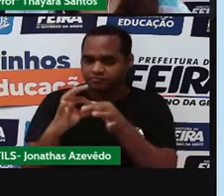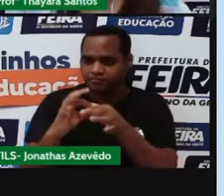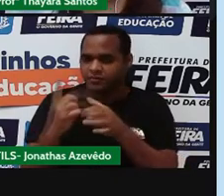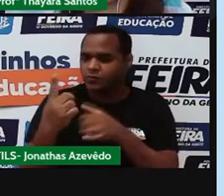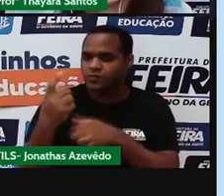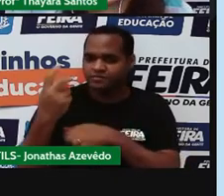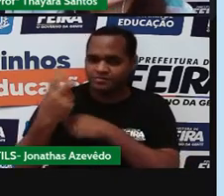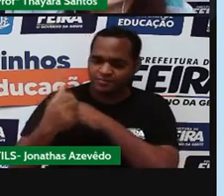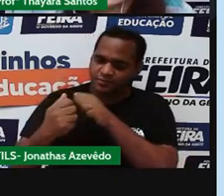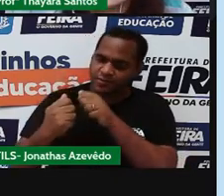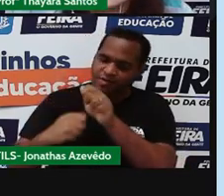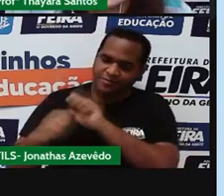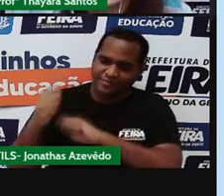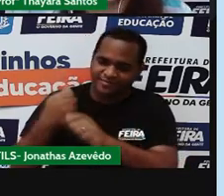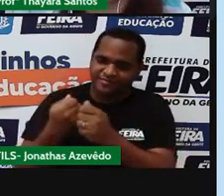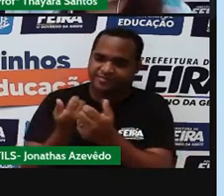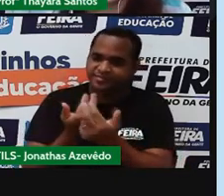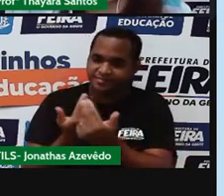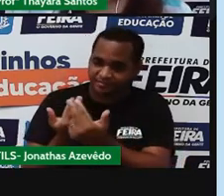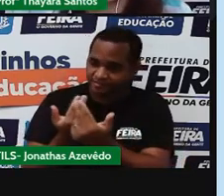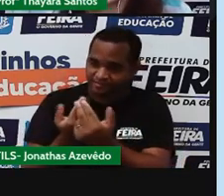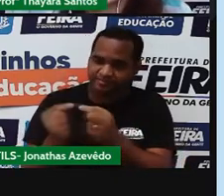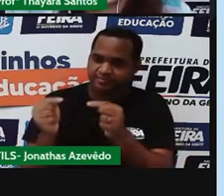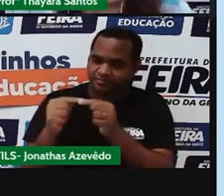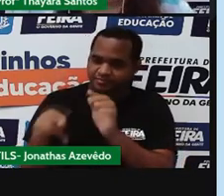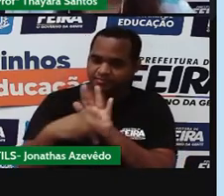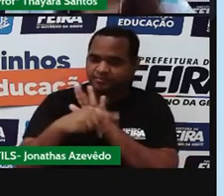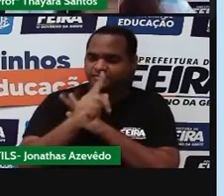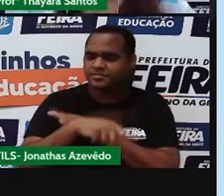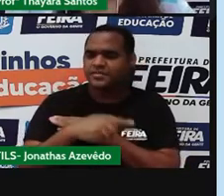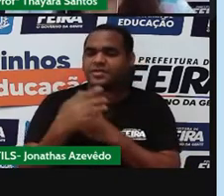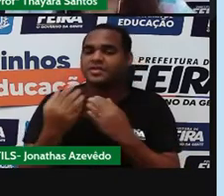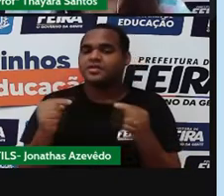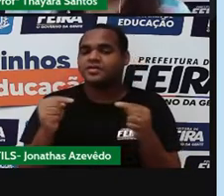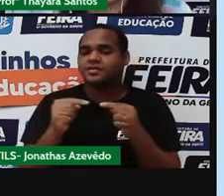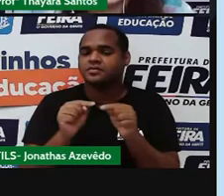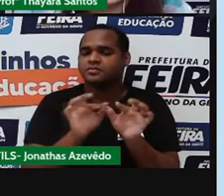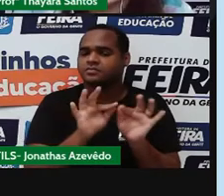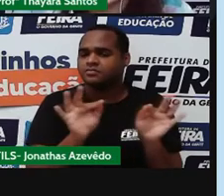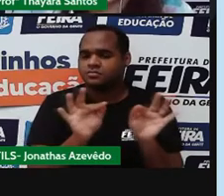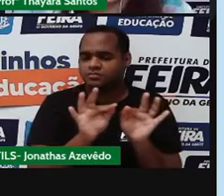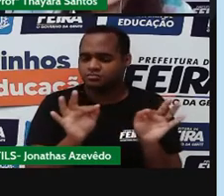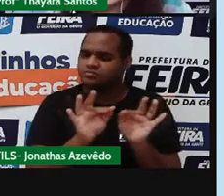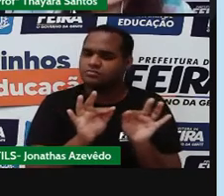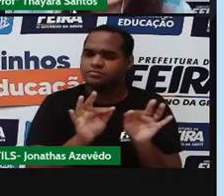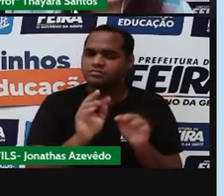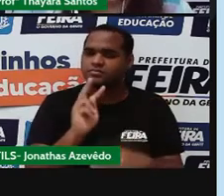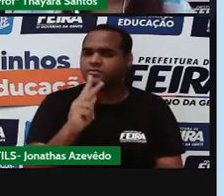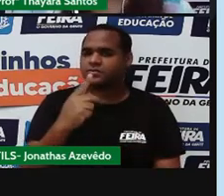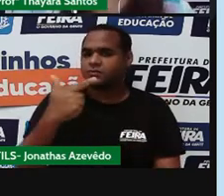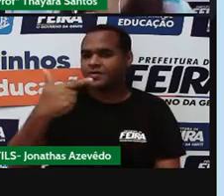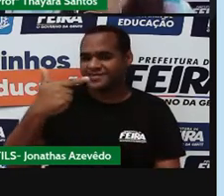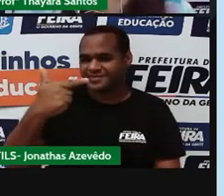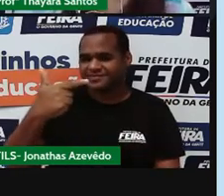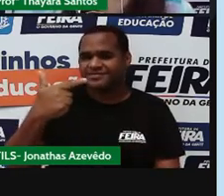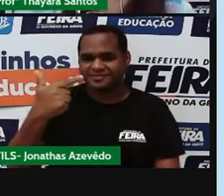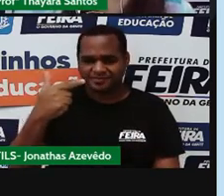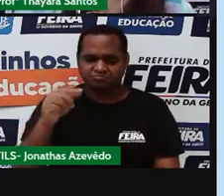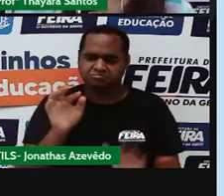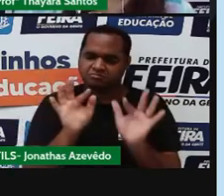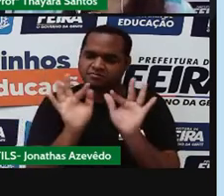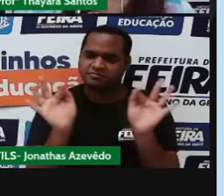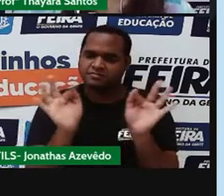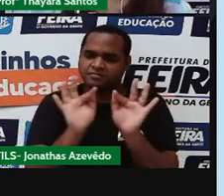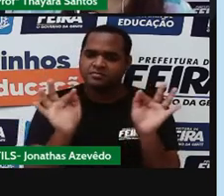átomos iguaizinhos do mesmo elemento químico, então eu tenho uma substância simples. O H2, que é o gás hidrogênio, é uma